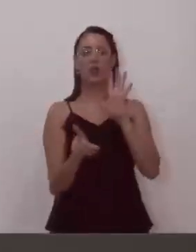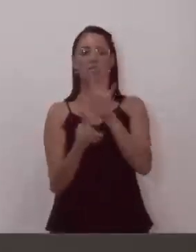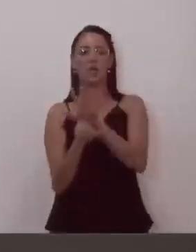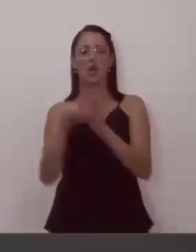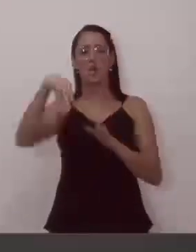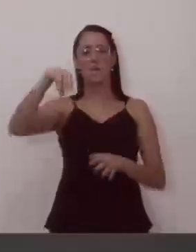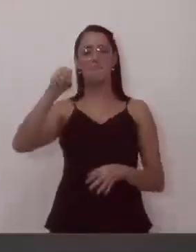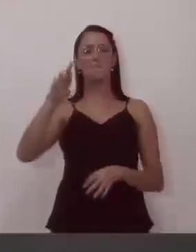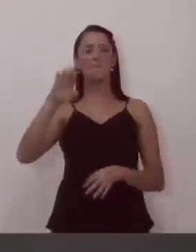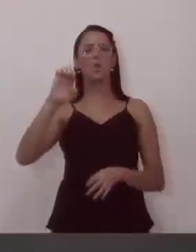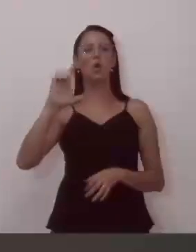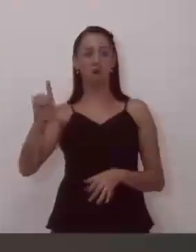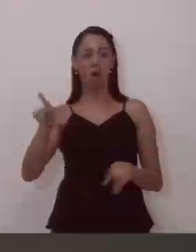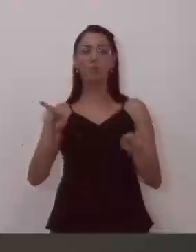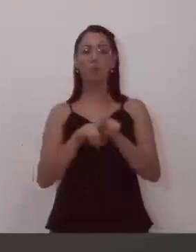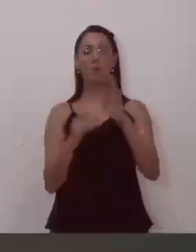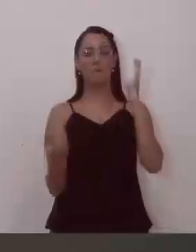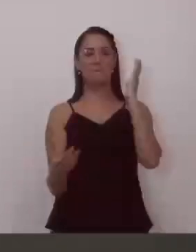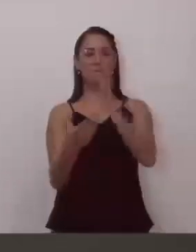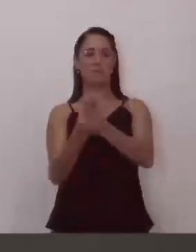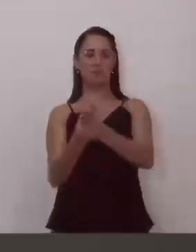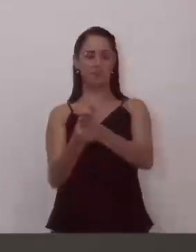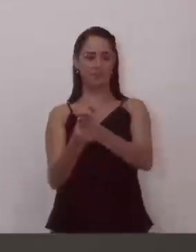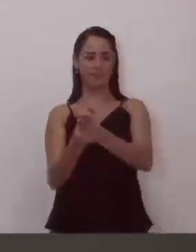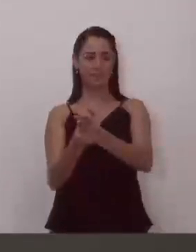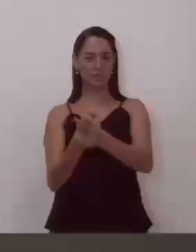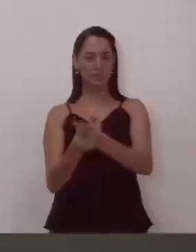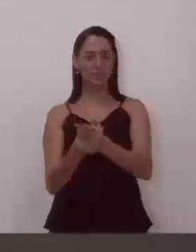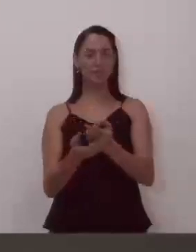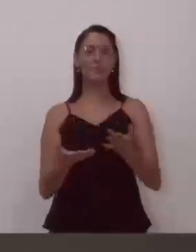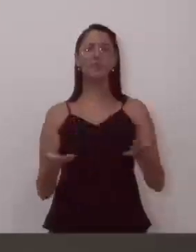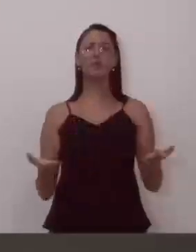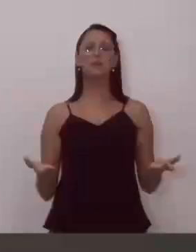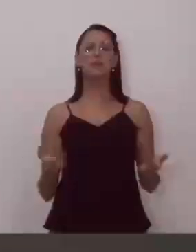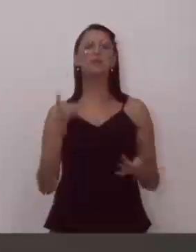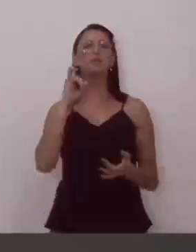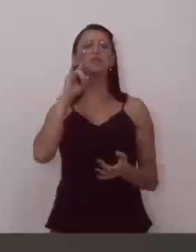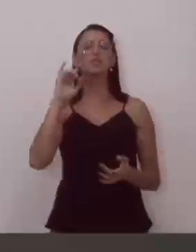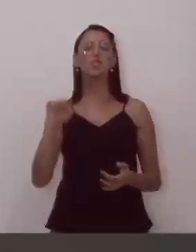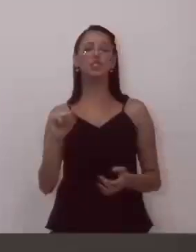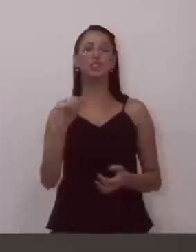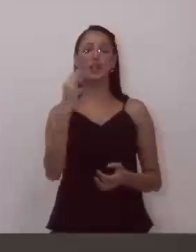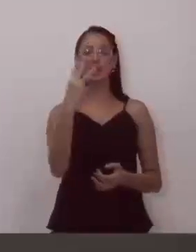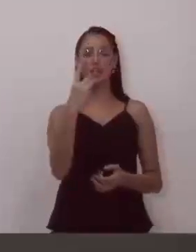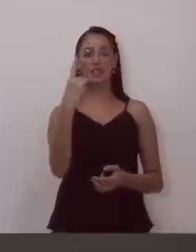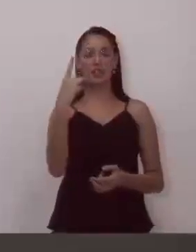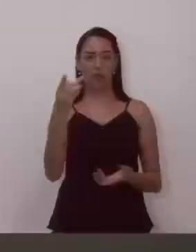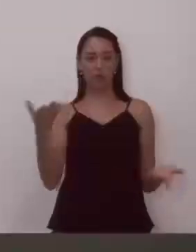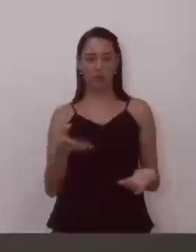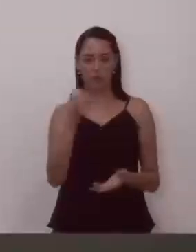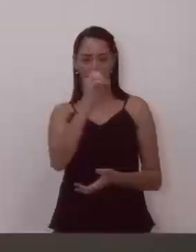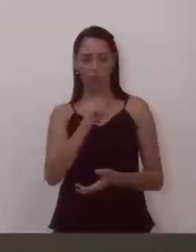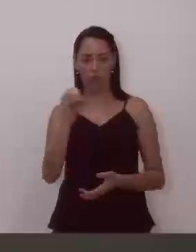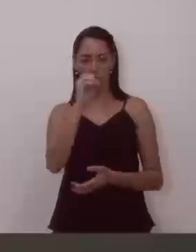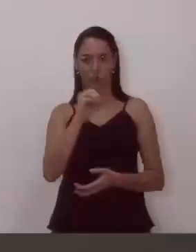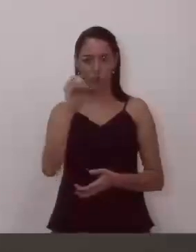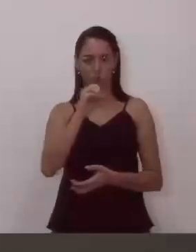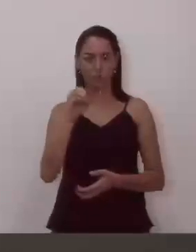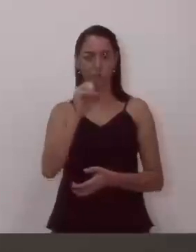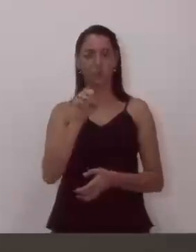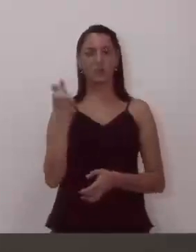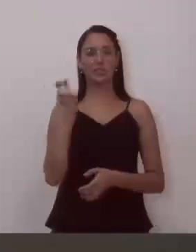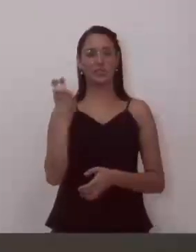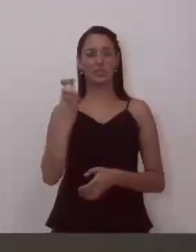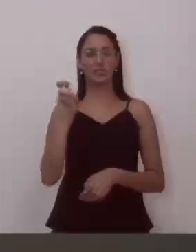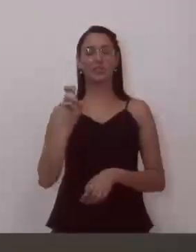usando o processo também contra isso. E aí vai ter um ato no dia 31 do 10, nessa quinta-feira, às 11 horas, na